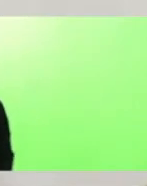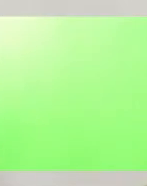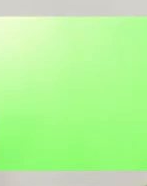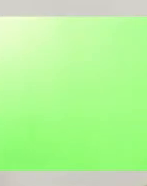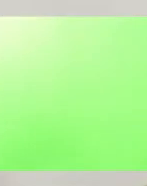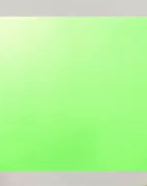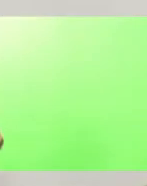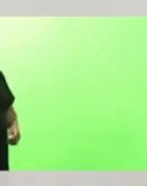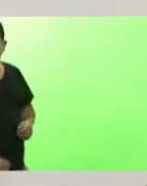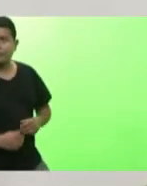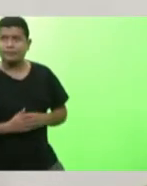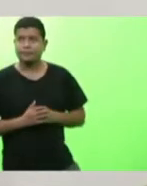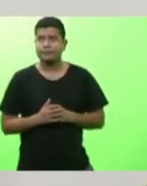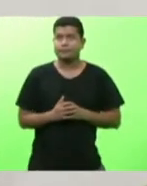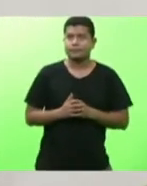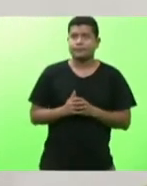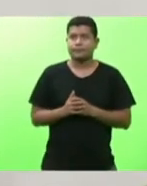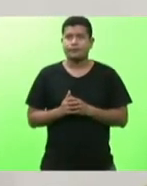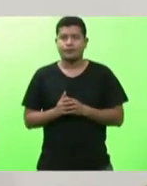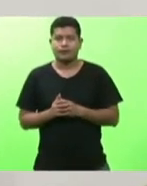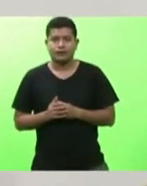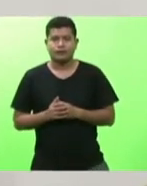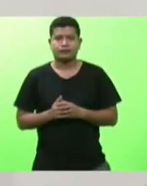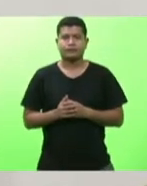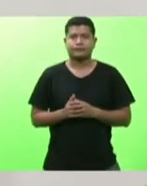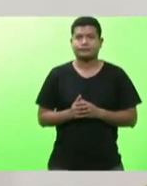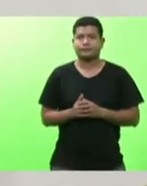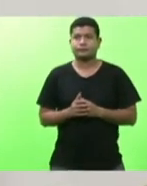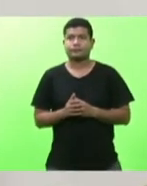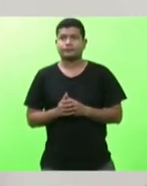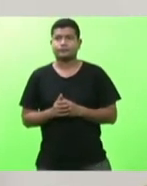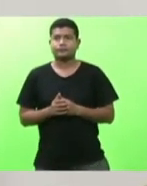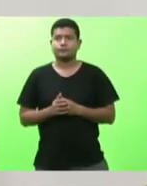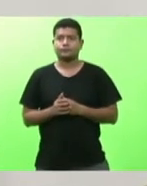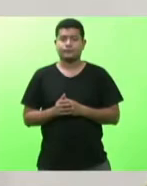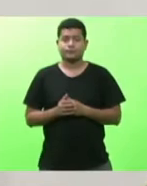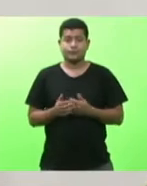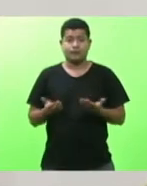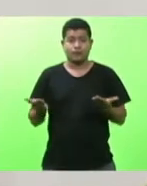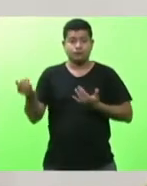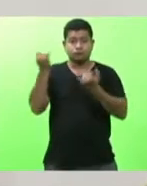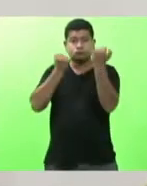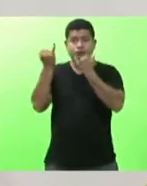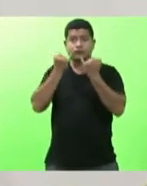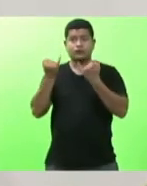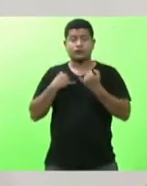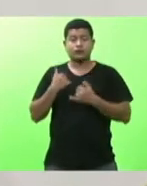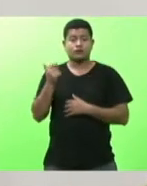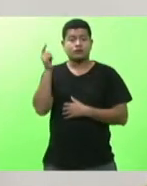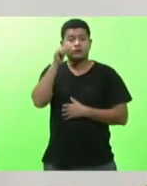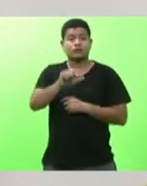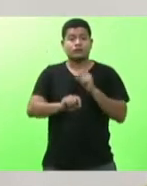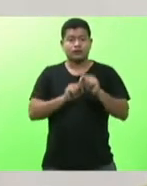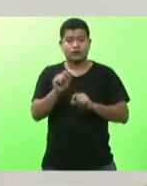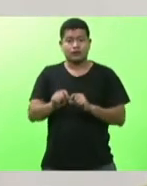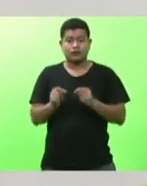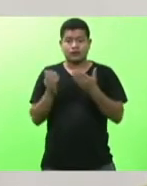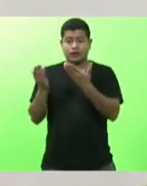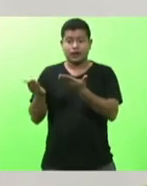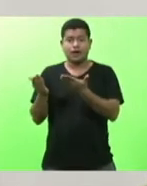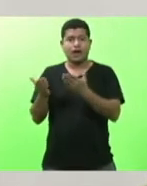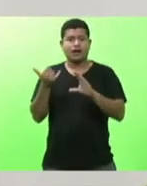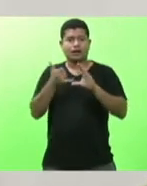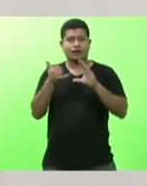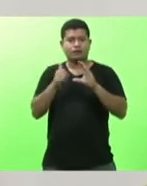nós tivemos uma notícia recente agora dizendo que a Selesc teve recorde de lucro passando